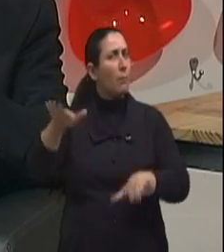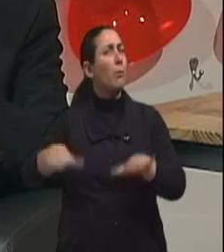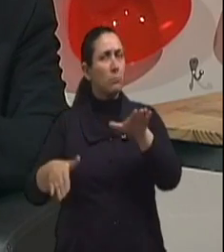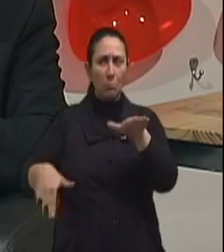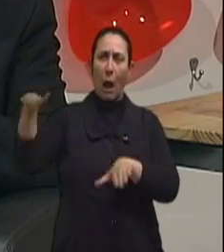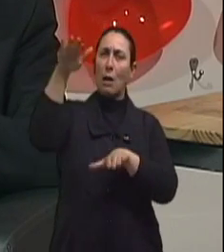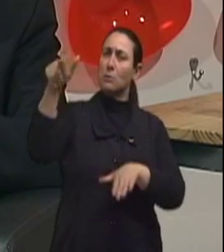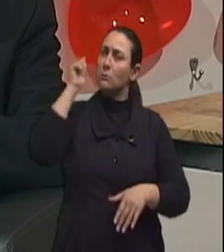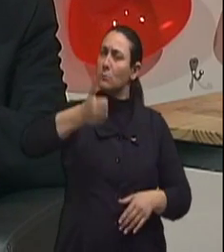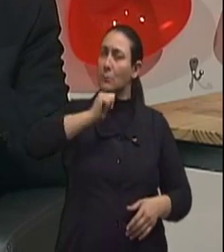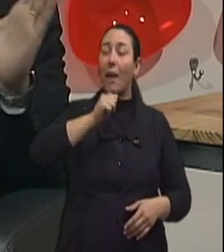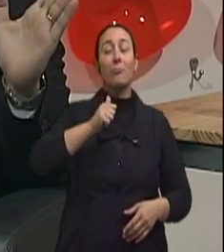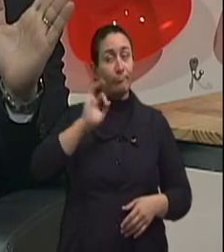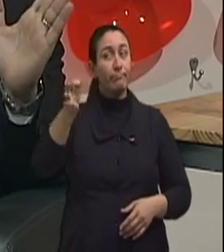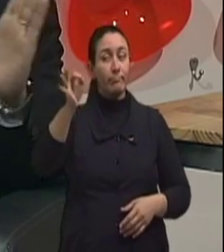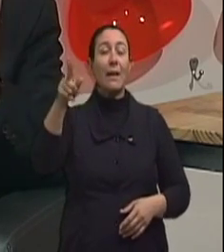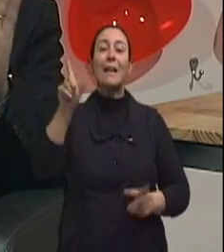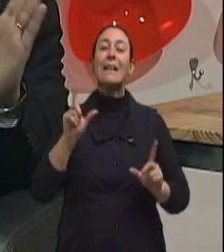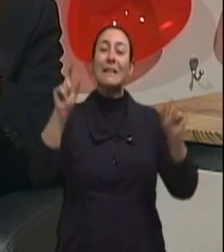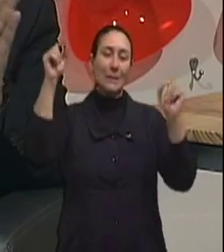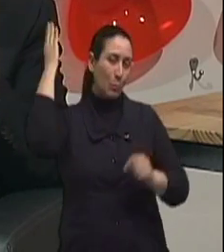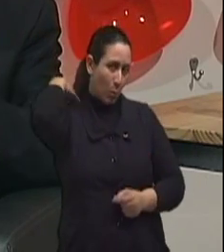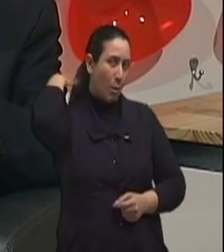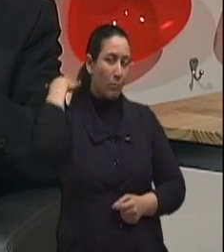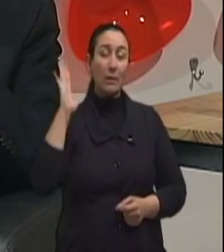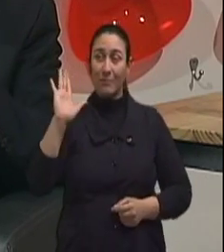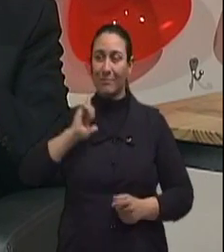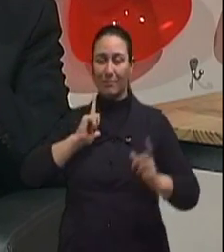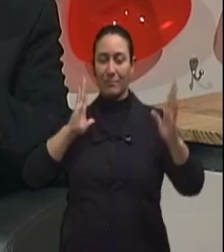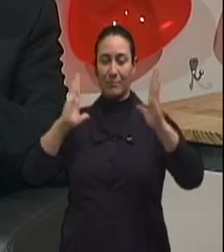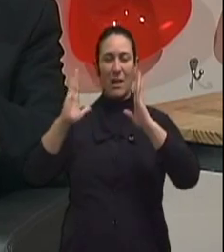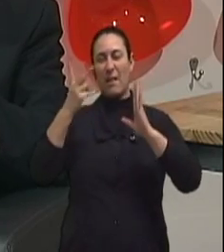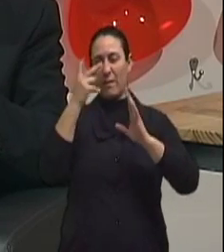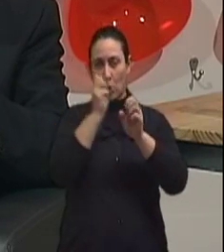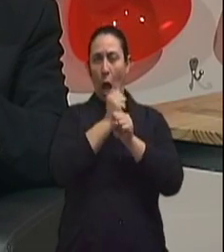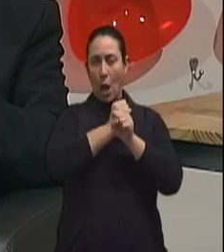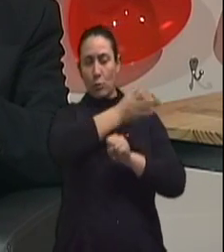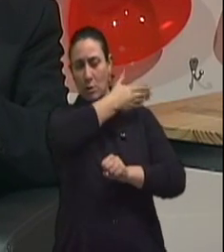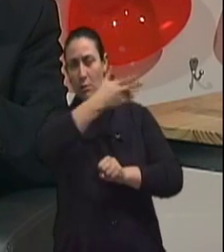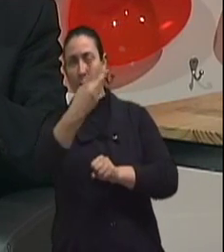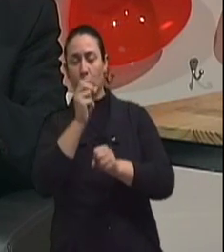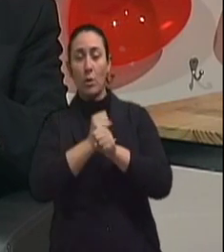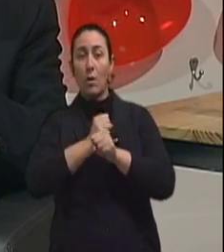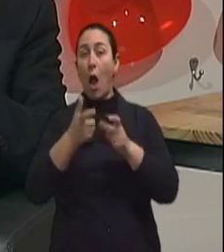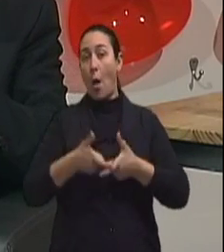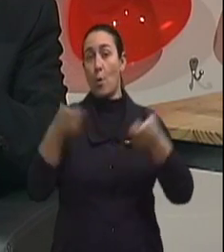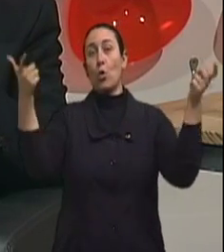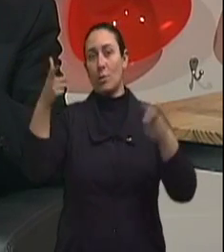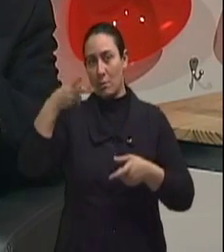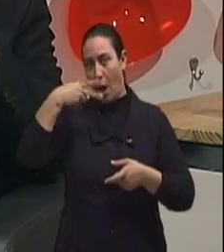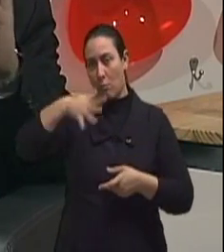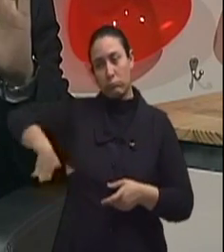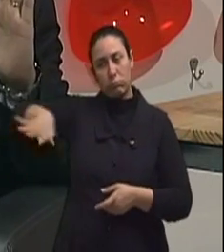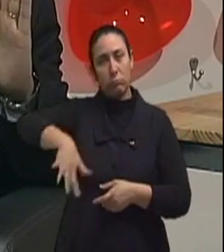muito bem em câncer de pulmão, onde existe uma latência de uns 20 anos entre o aumento do tabagismo e o aumento do